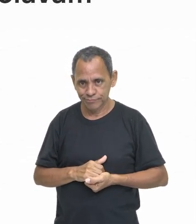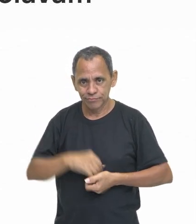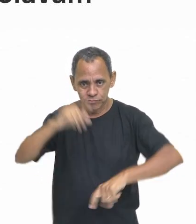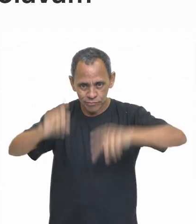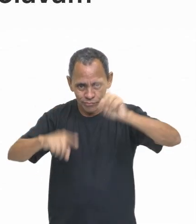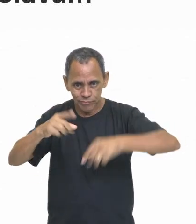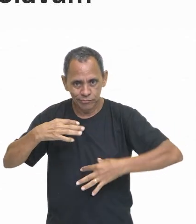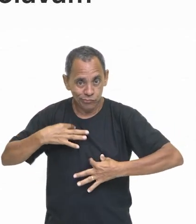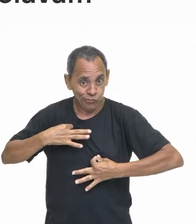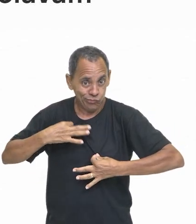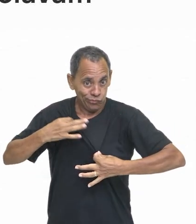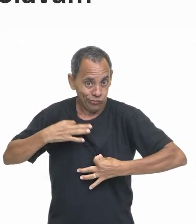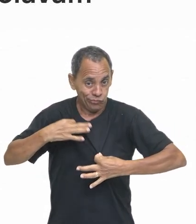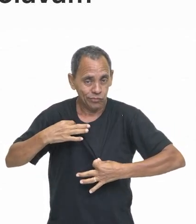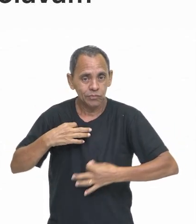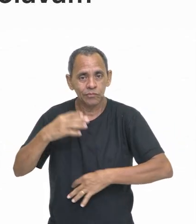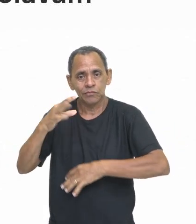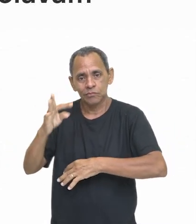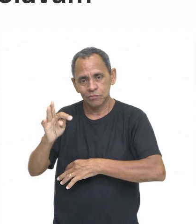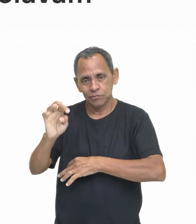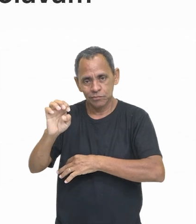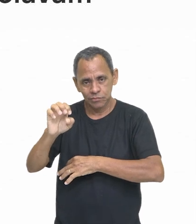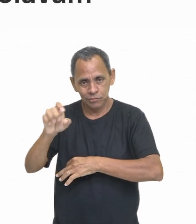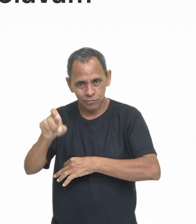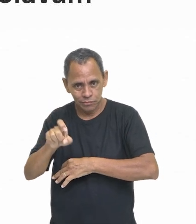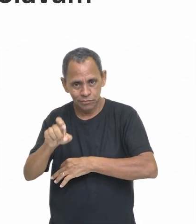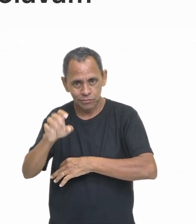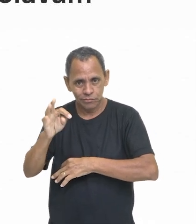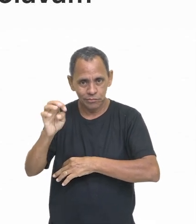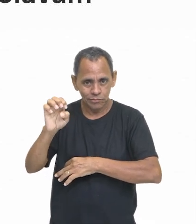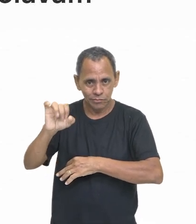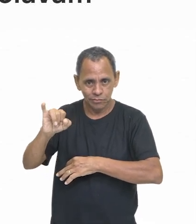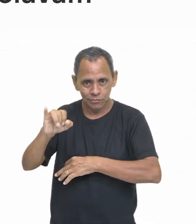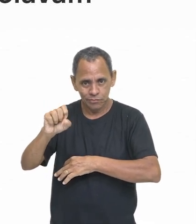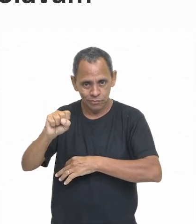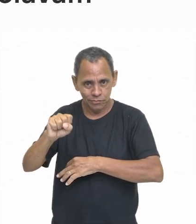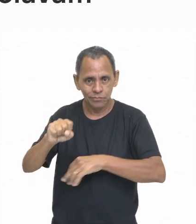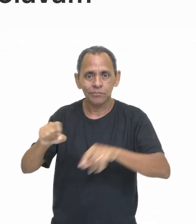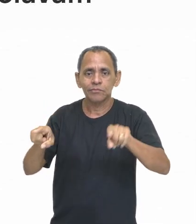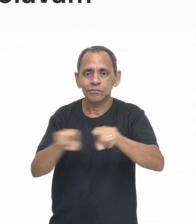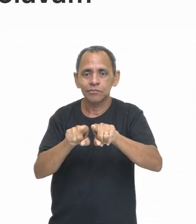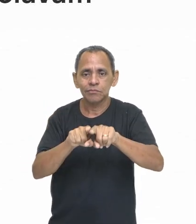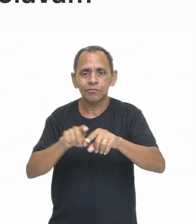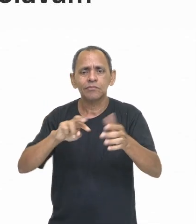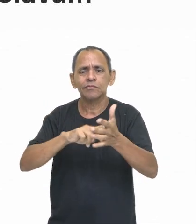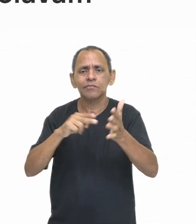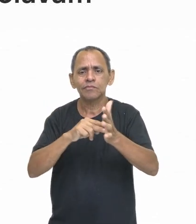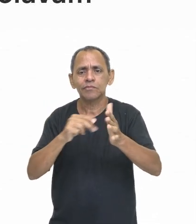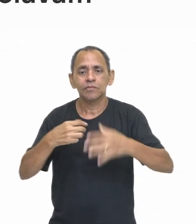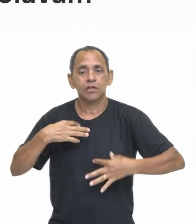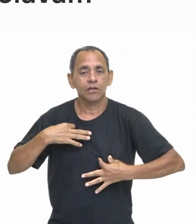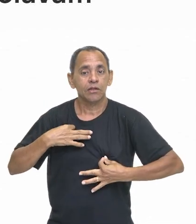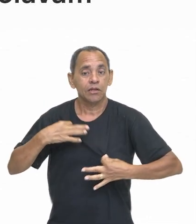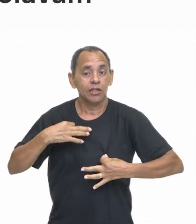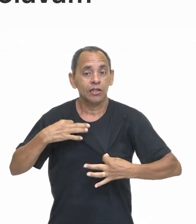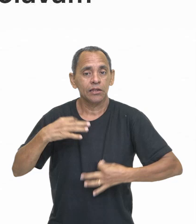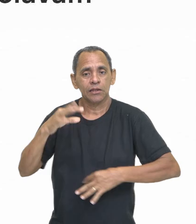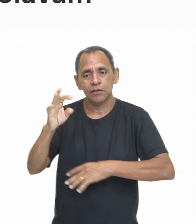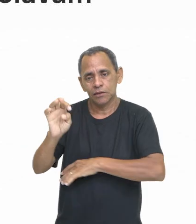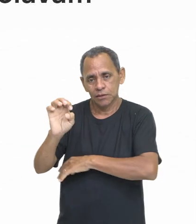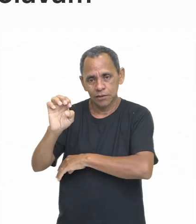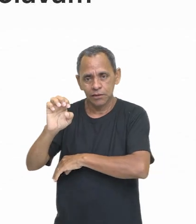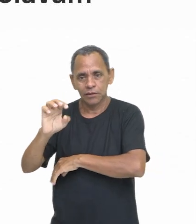O que que é um têxtil? Será que é um têxtil diferente? Não, não é têxtil. É têxtil. Que significa o quê? Tecido.